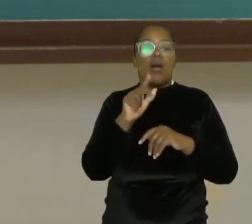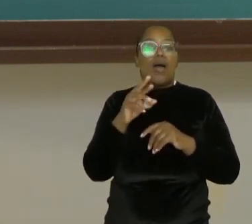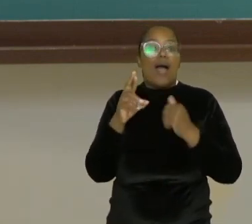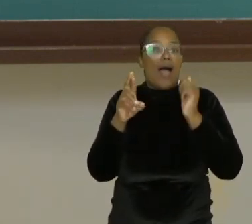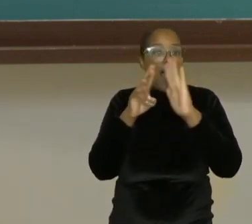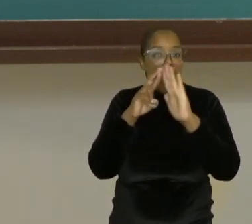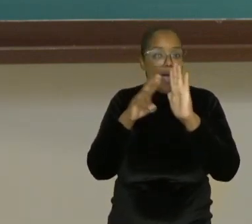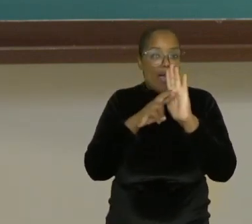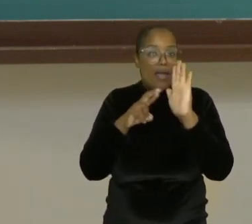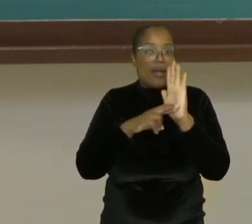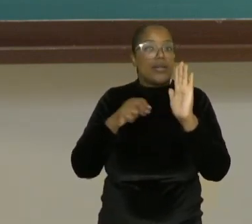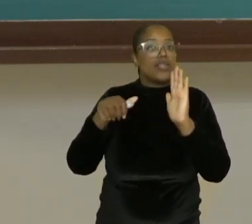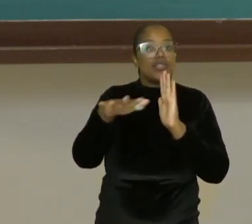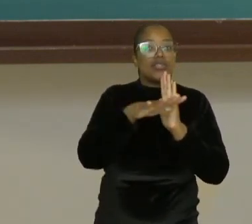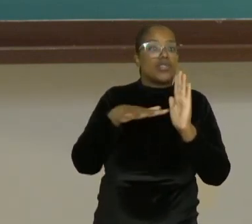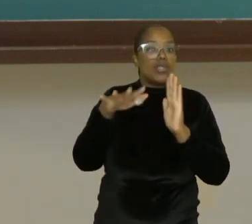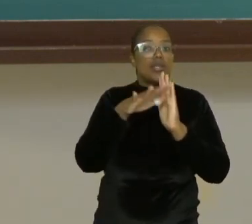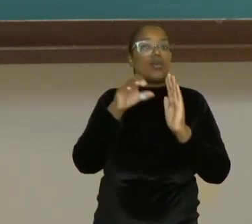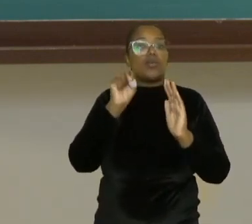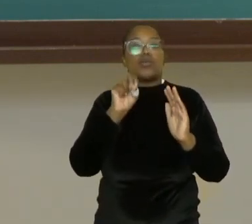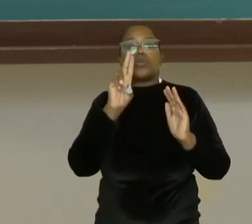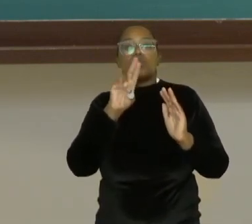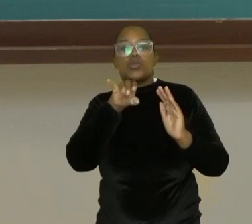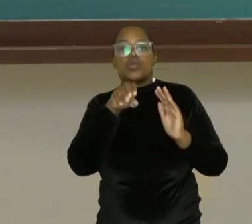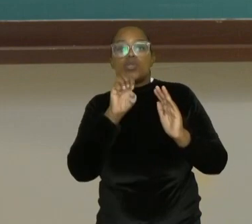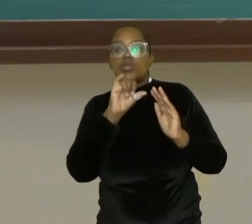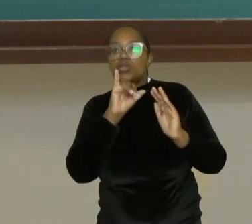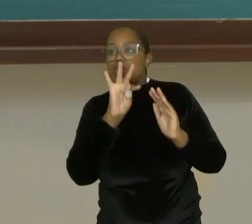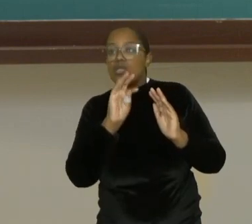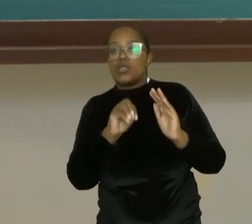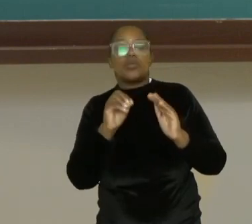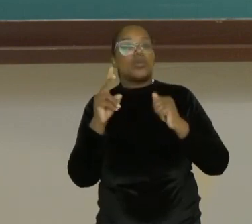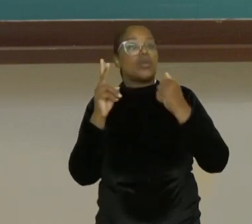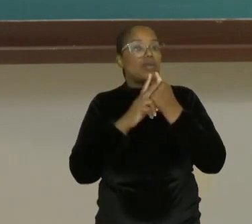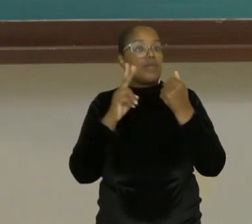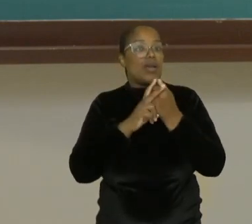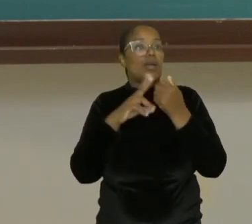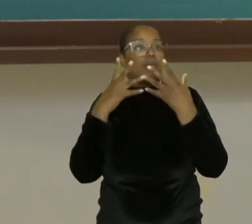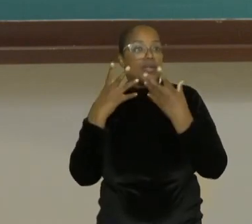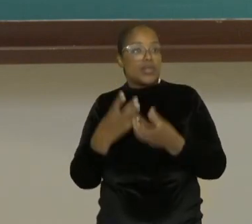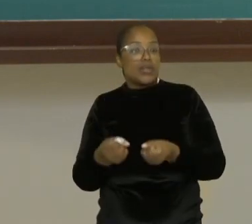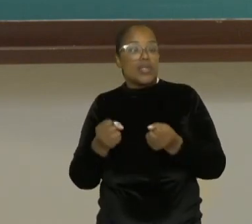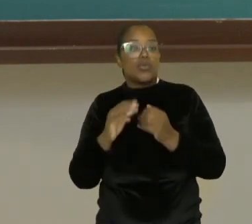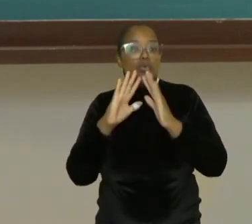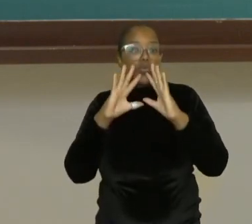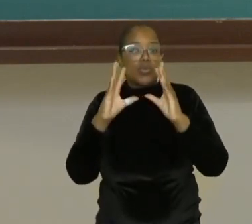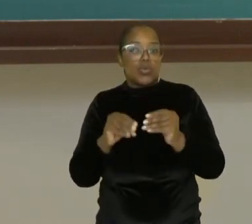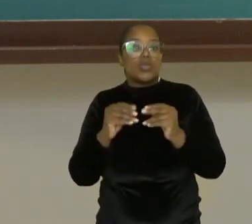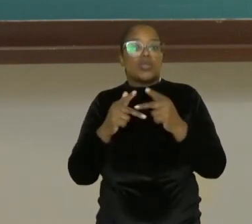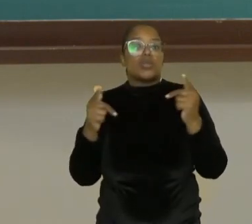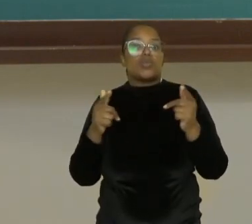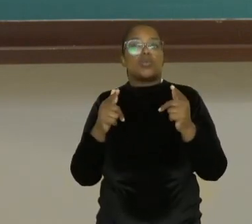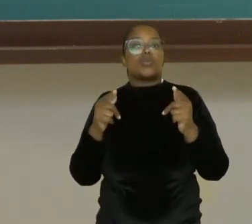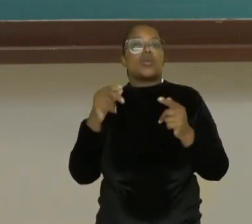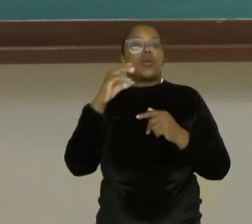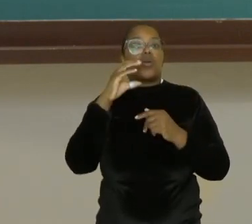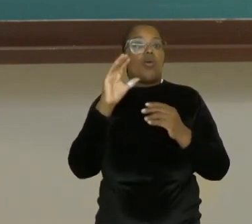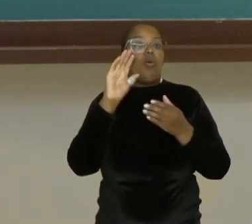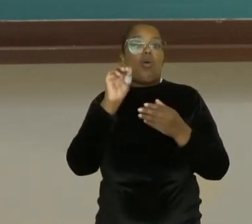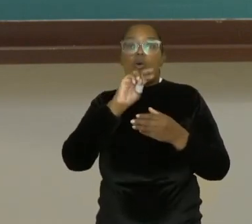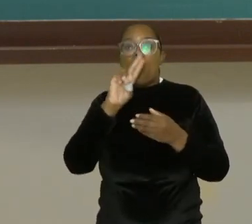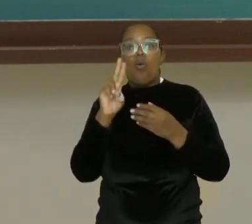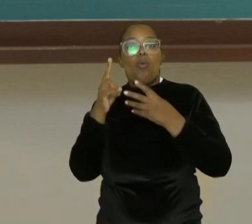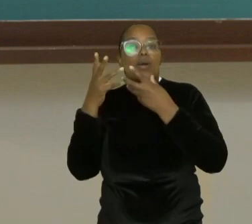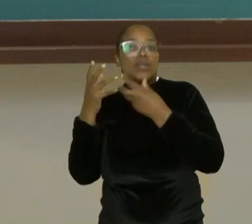concordância verbal é sujeito e verbo concordam. Se tiver no singular, concorda no singular. Se